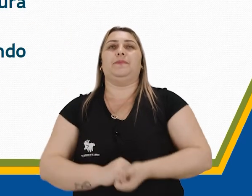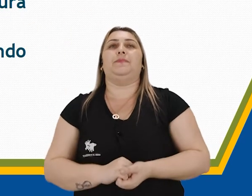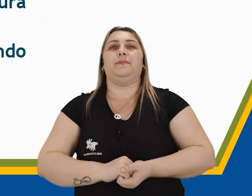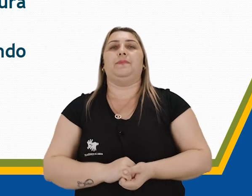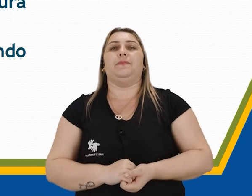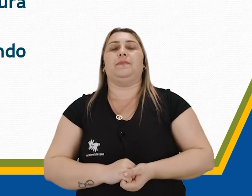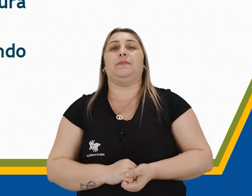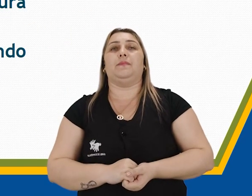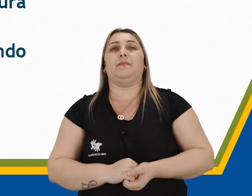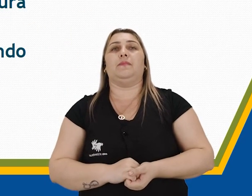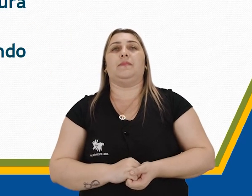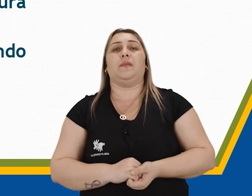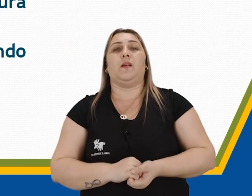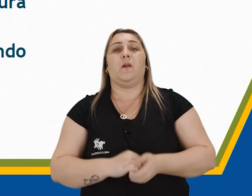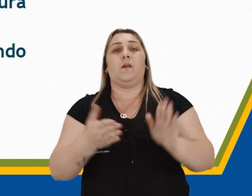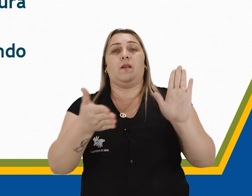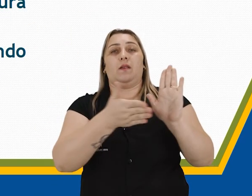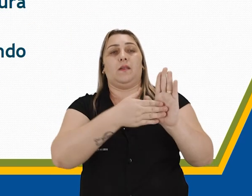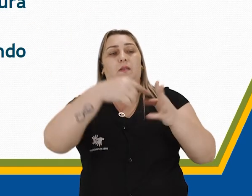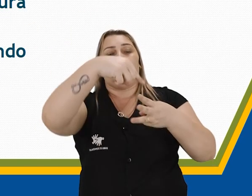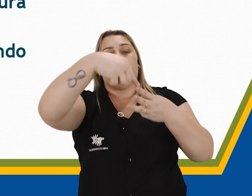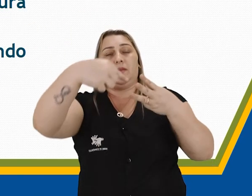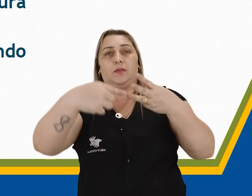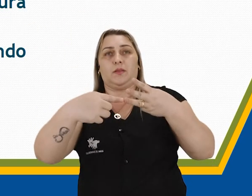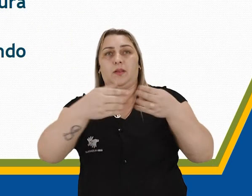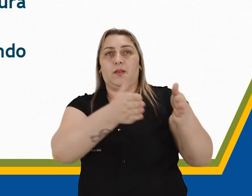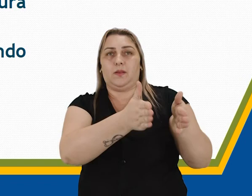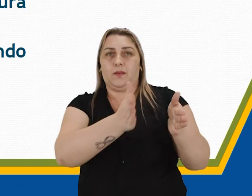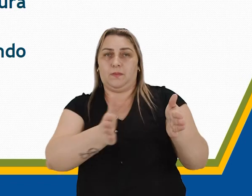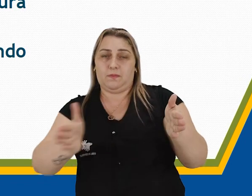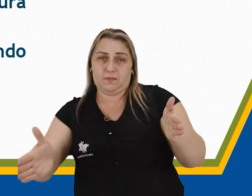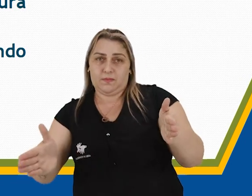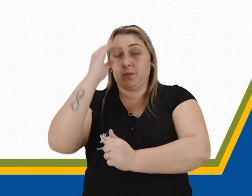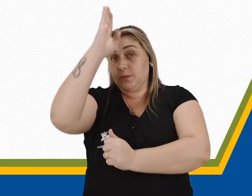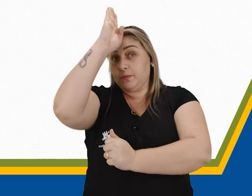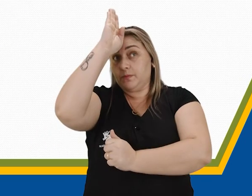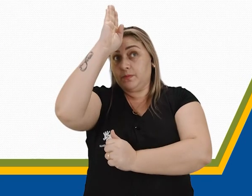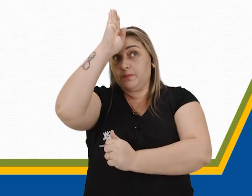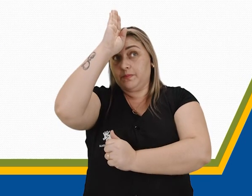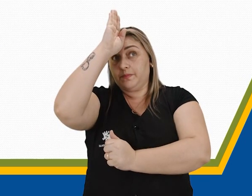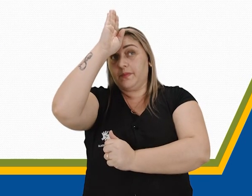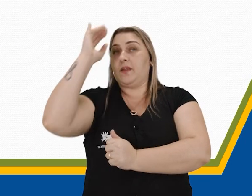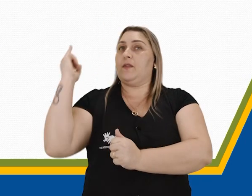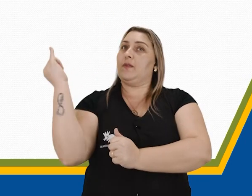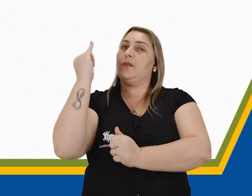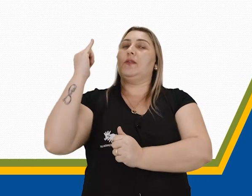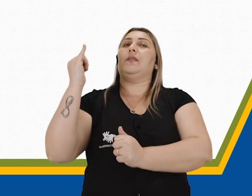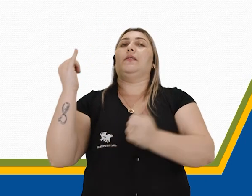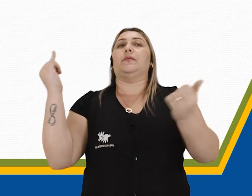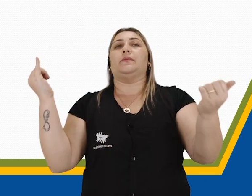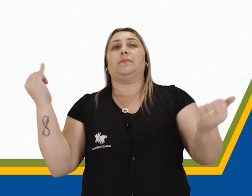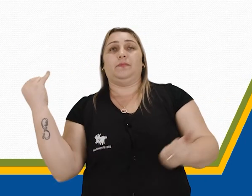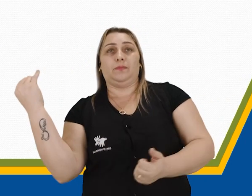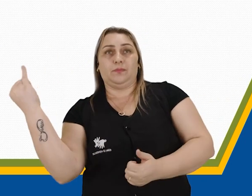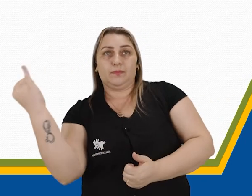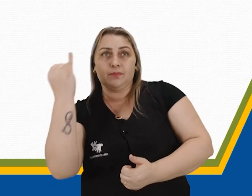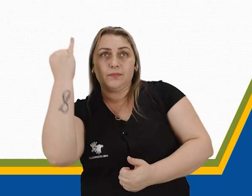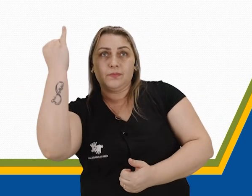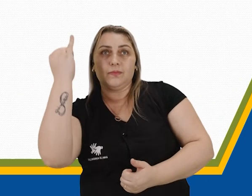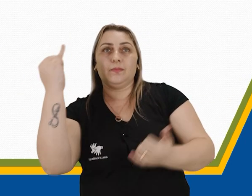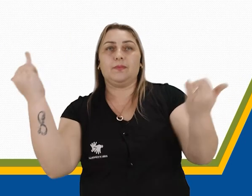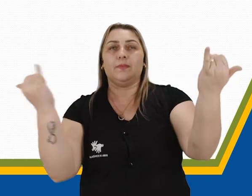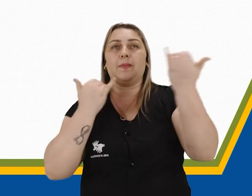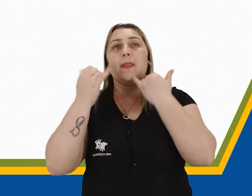Gente, vou destacar para vocês os três períodos que a arte está dividida. E aí, nós vamos ver também, ver